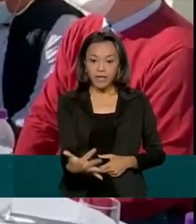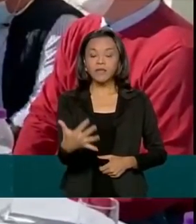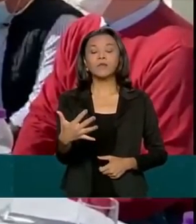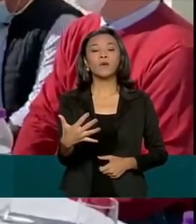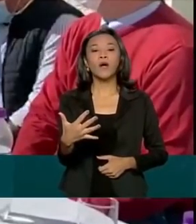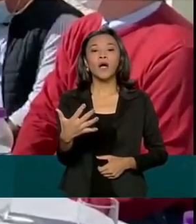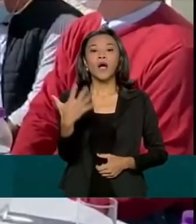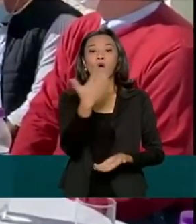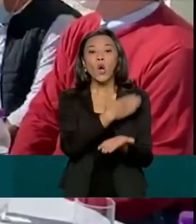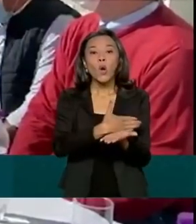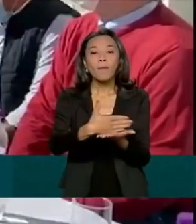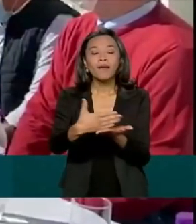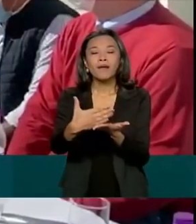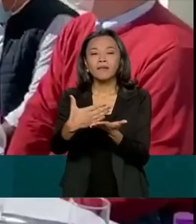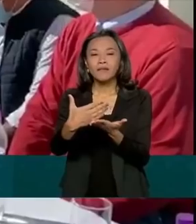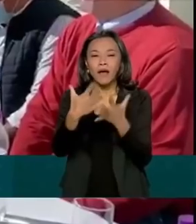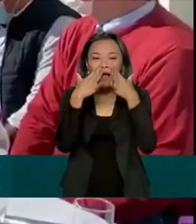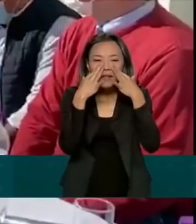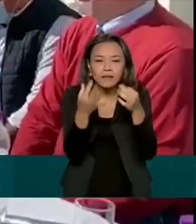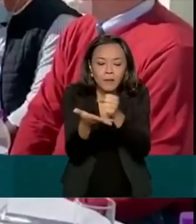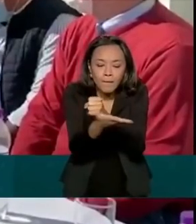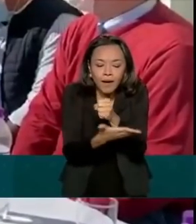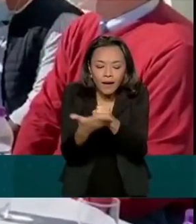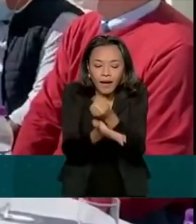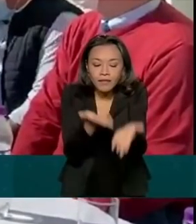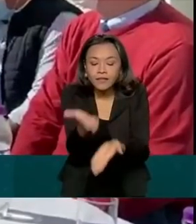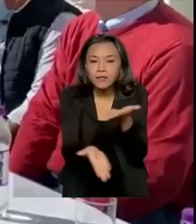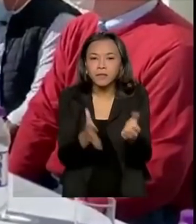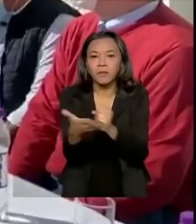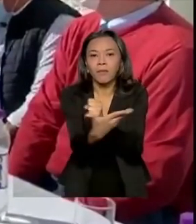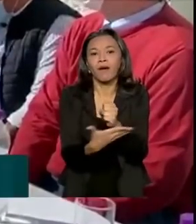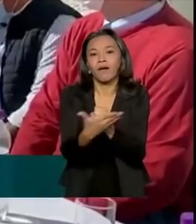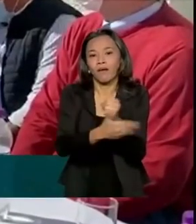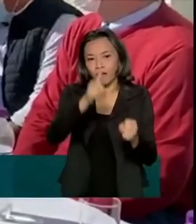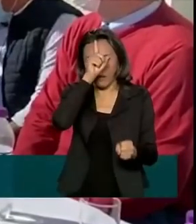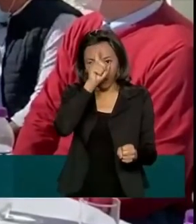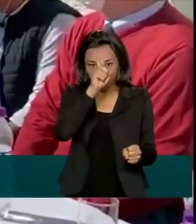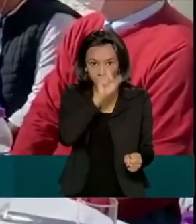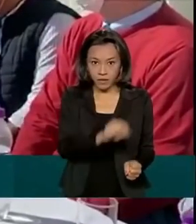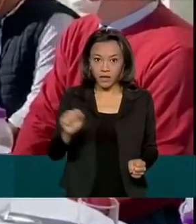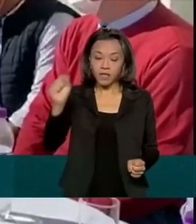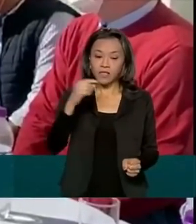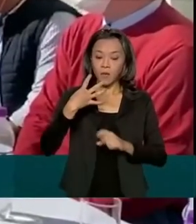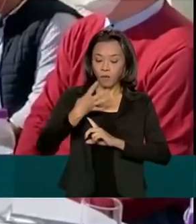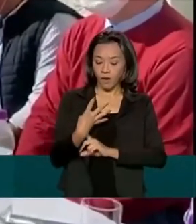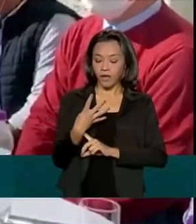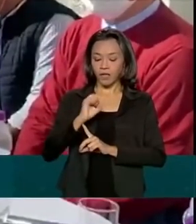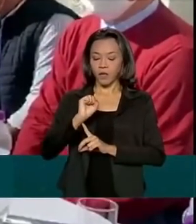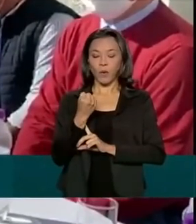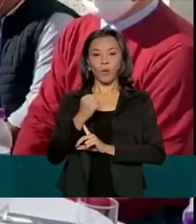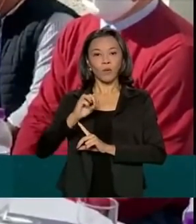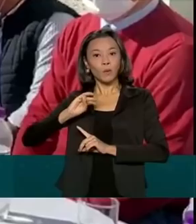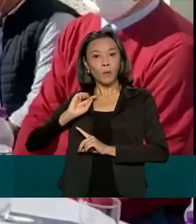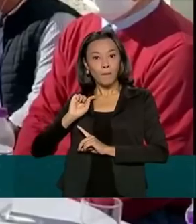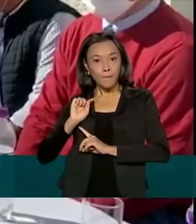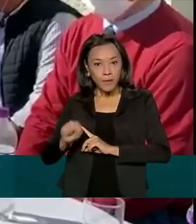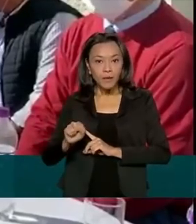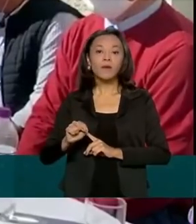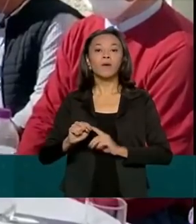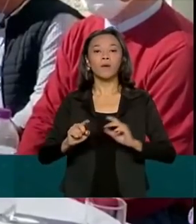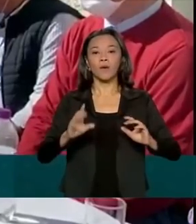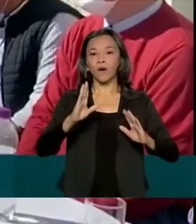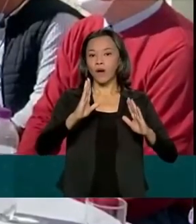atenção primária. São mais de 48 mil unidades básicas de saúde